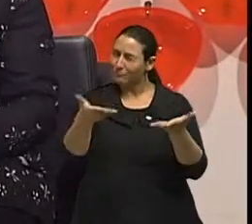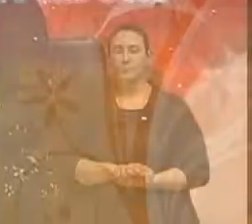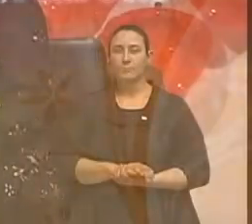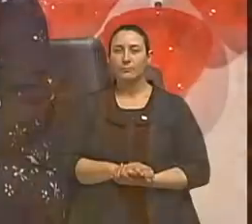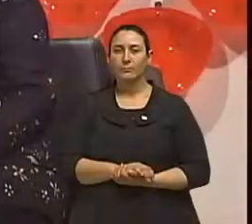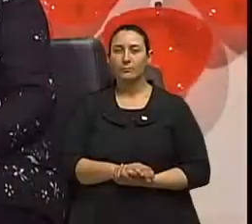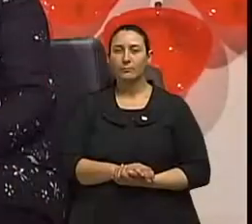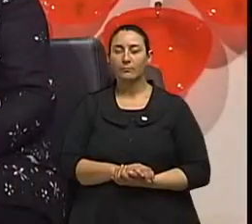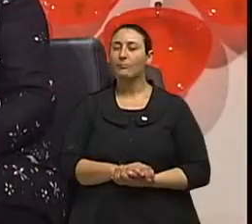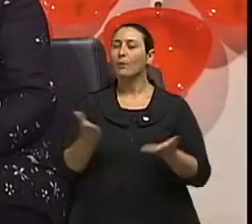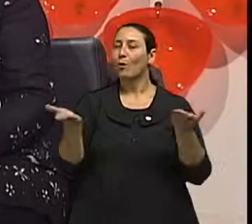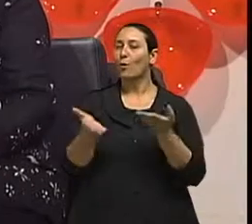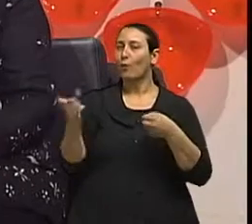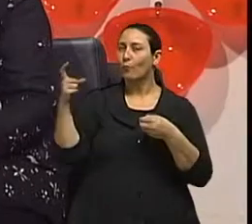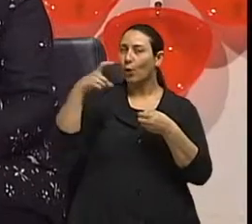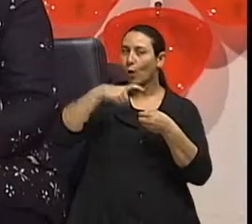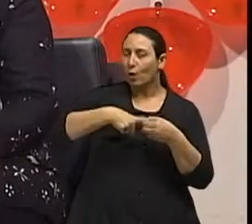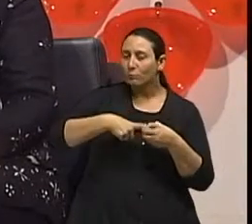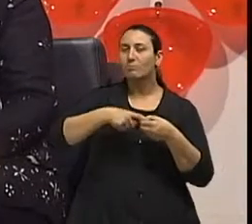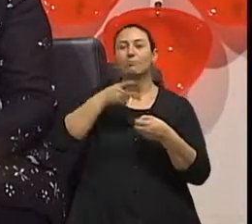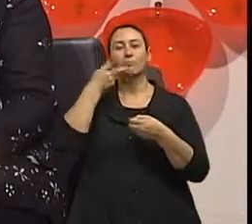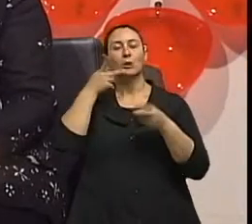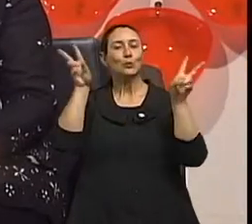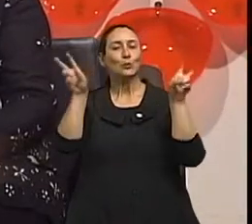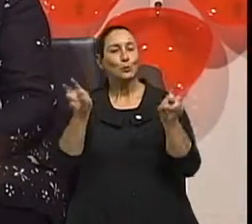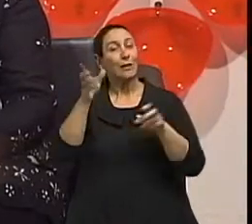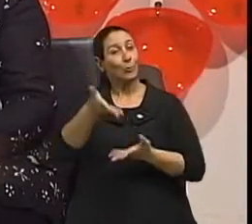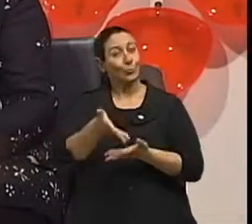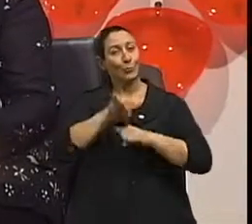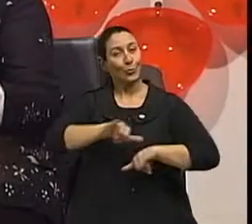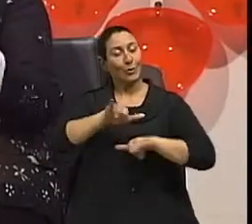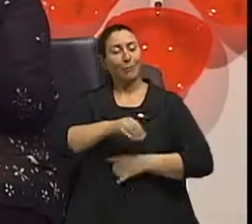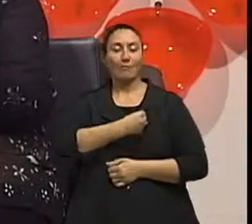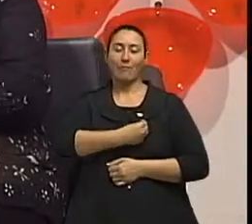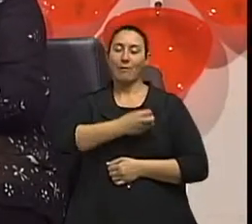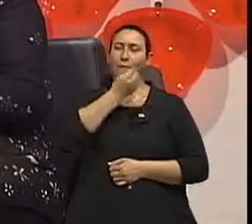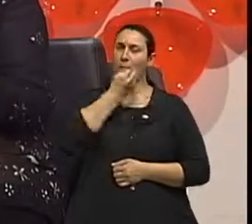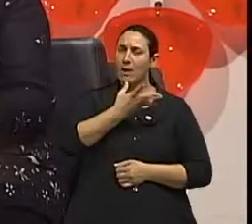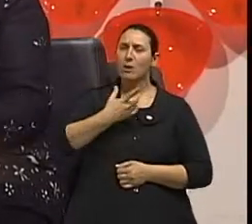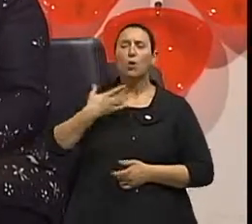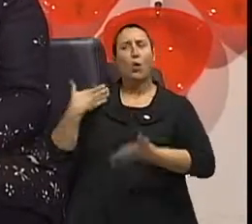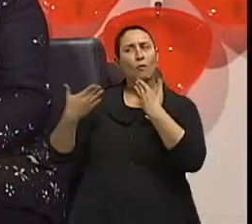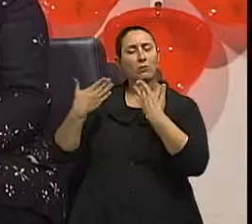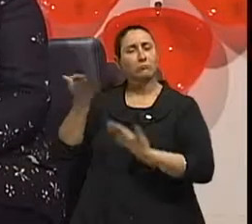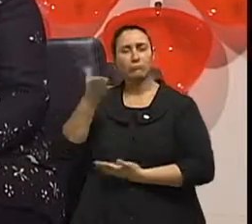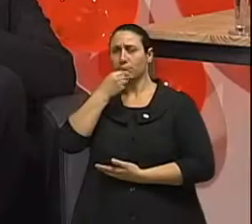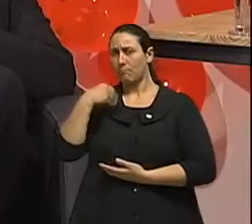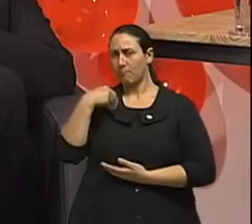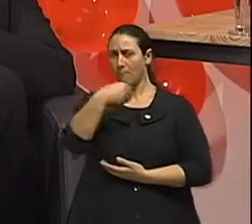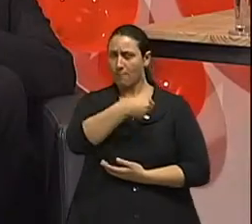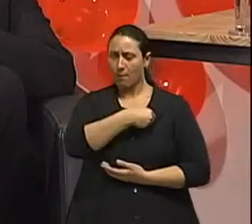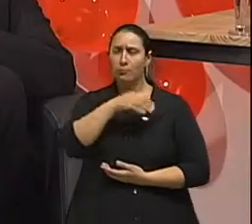voltamos. Estamos voltando aqui para o nosso Viva Bem de hoje, né? Continuando a nossa conversa com o médico